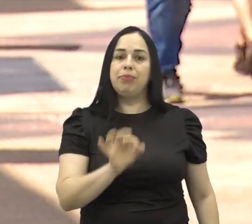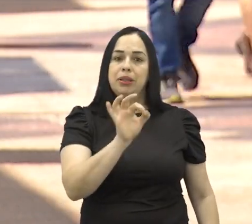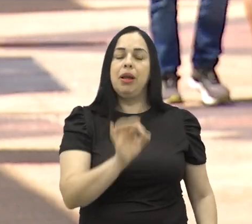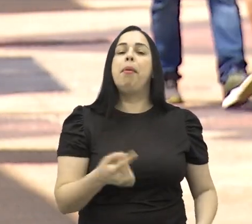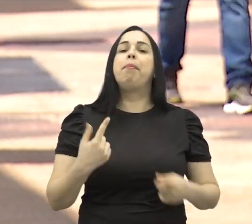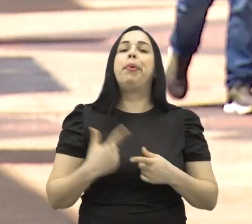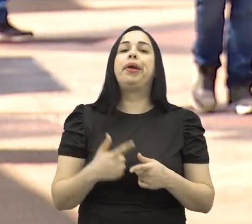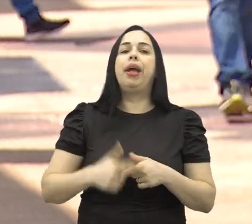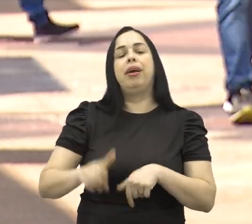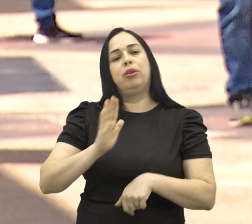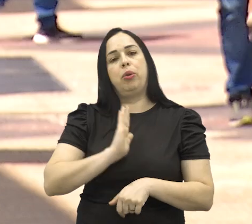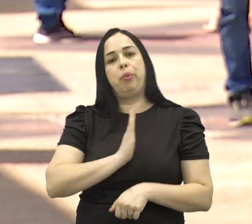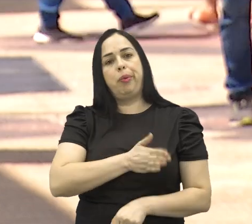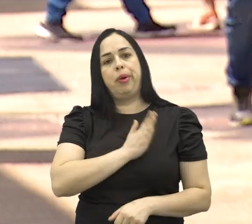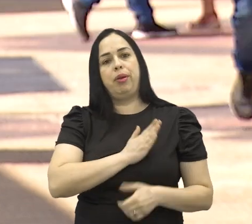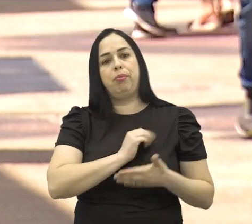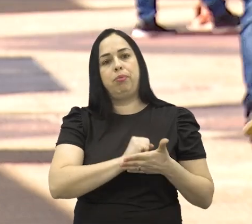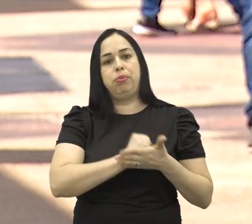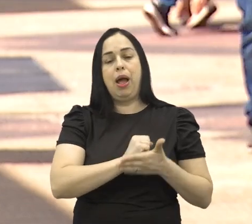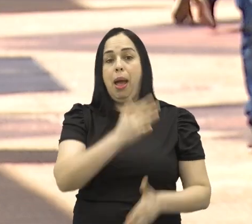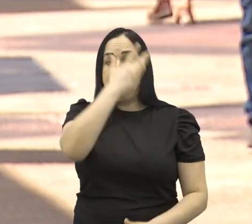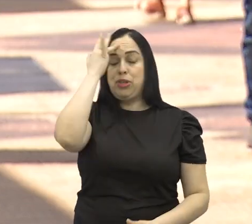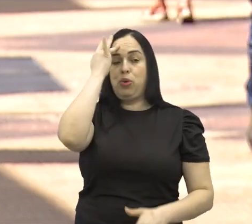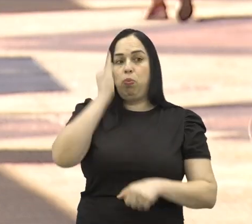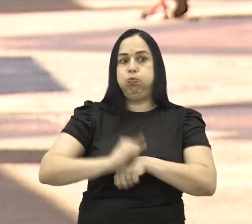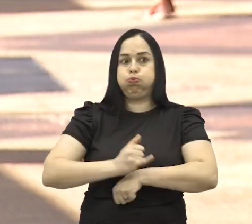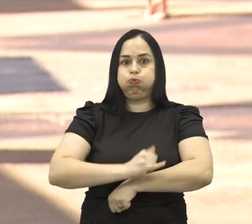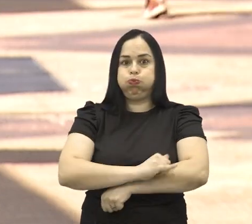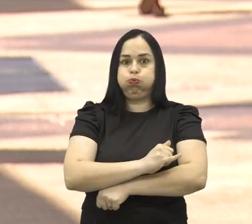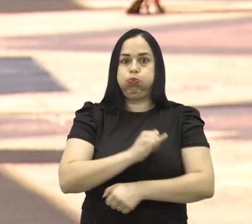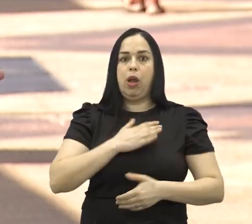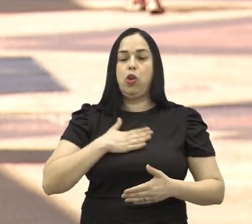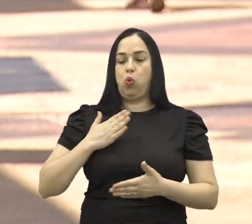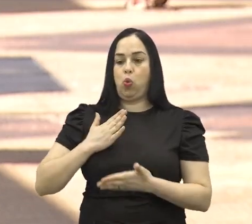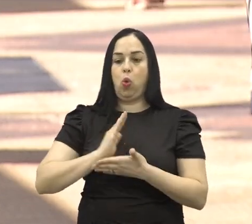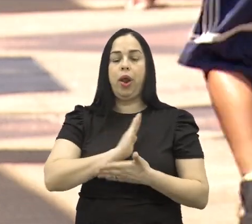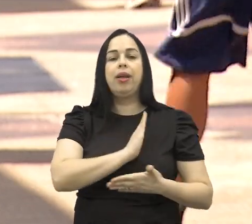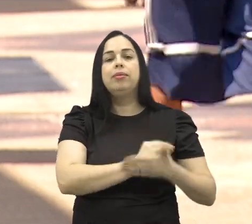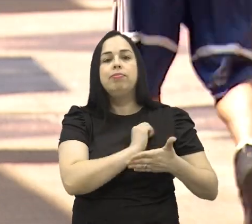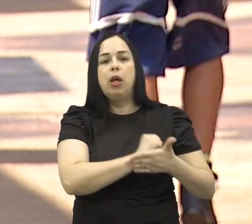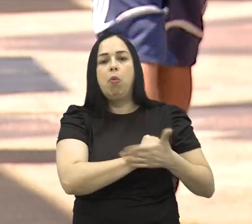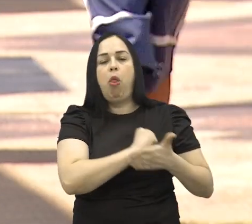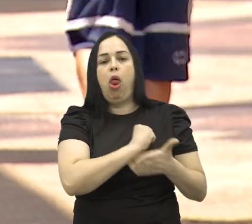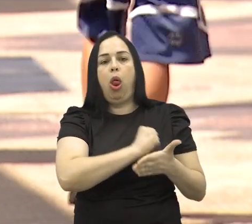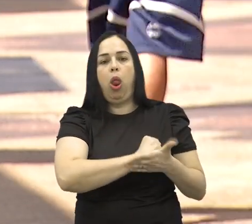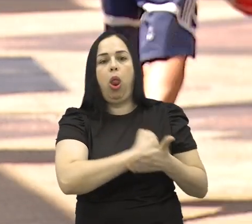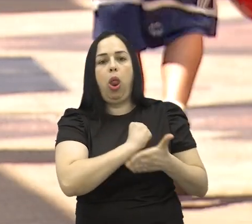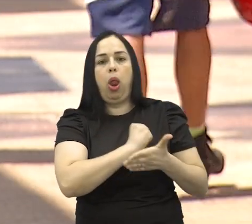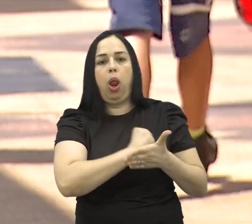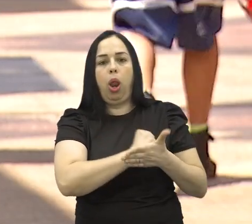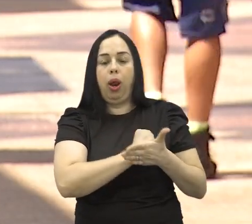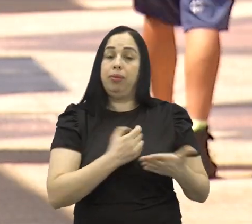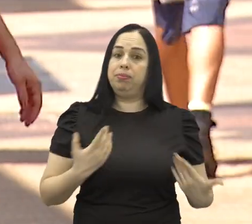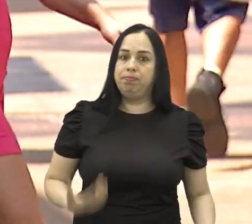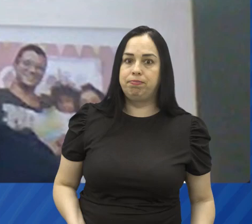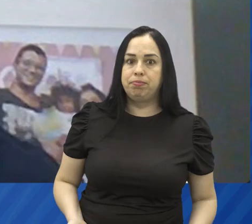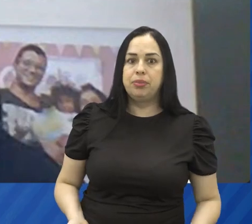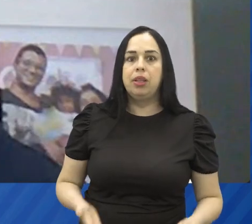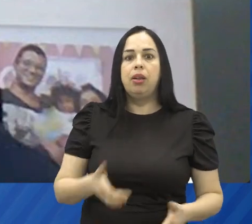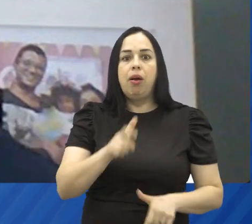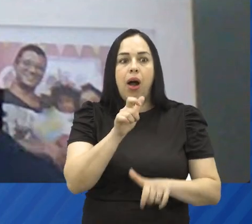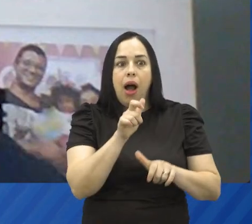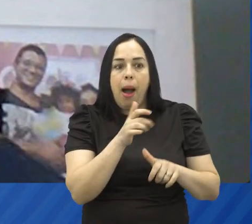complicações cardiovasculares. Isso porque o coração de uma pessoa obesa trabalha muito mais do que o normal e acaba sobrecarregado.